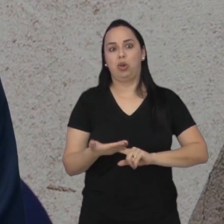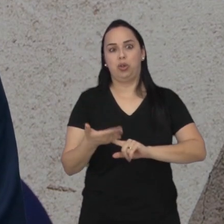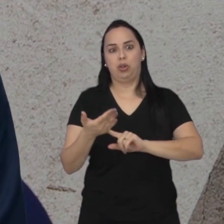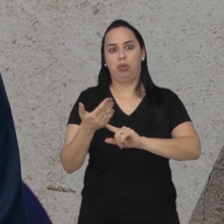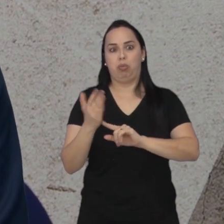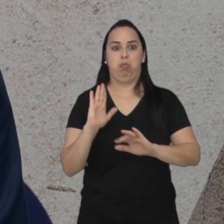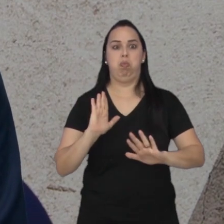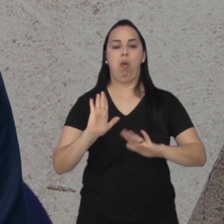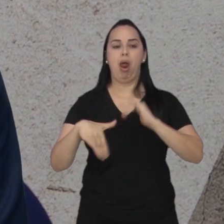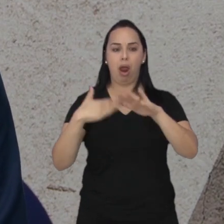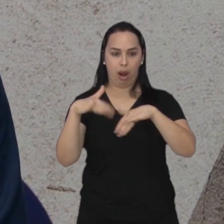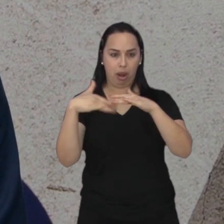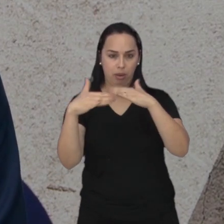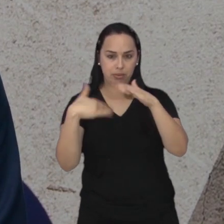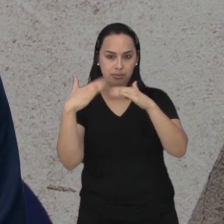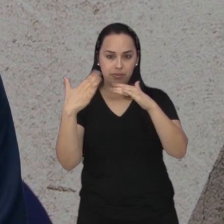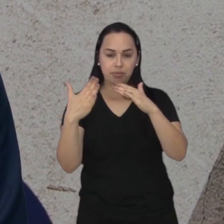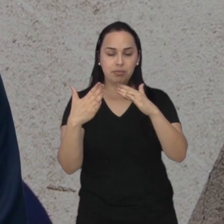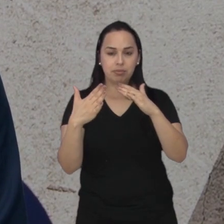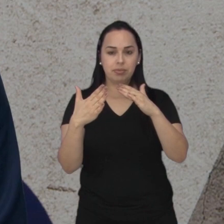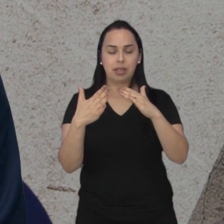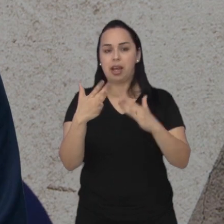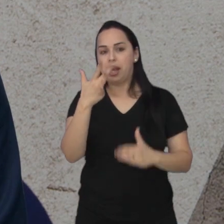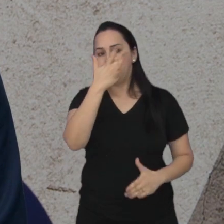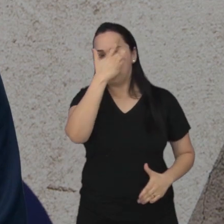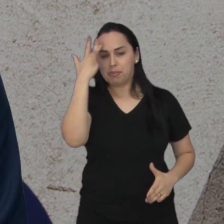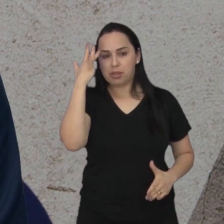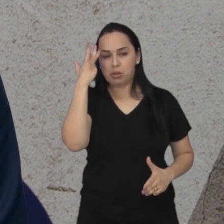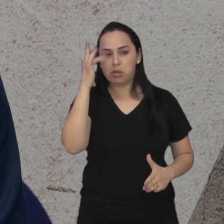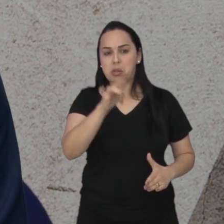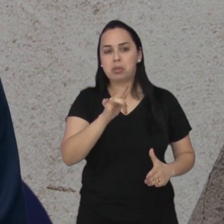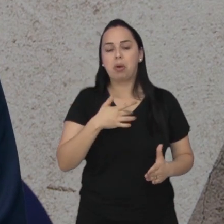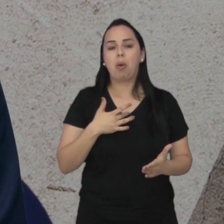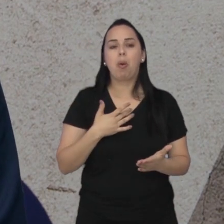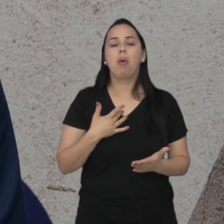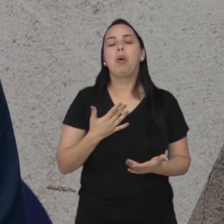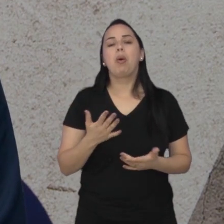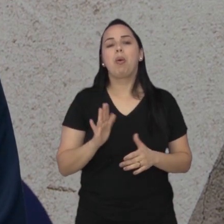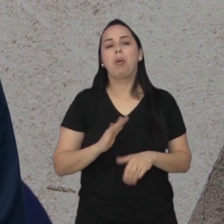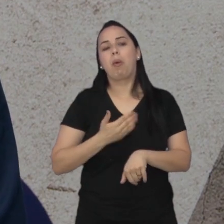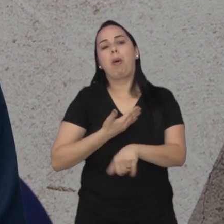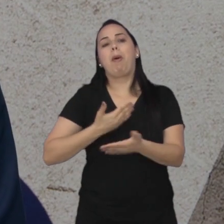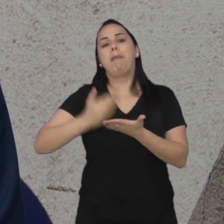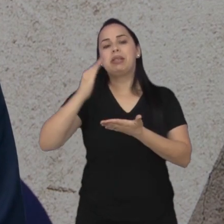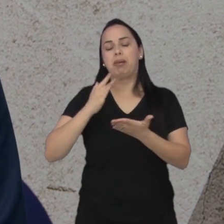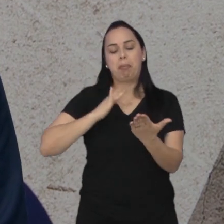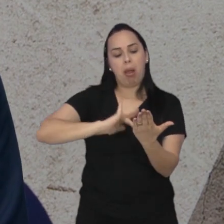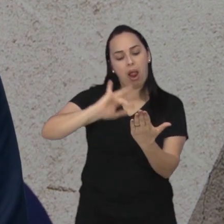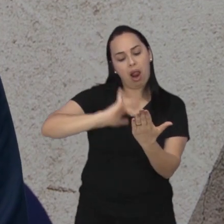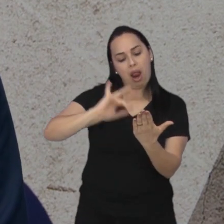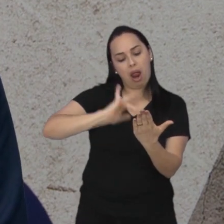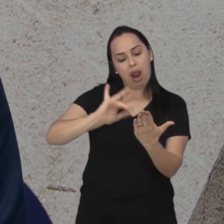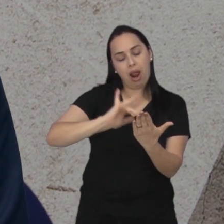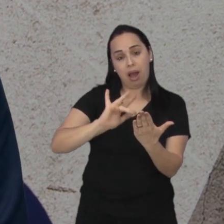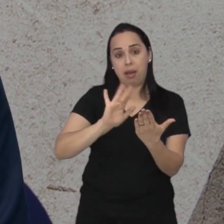nos últimos anos, há um aumento desse sedentarismo. Por outro lado, com as informações